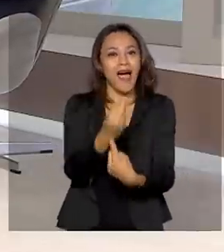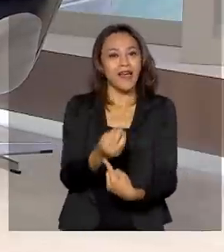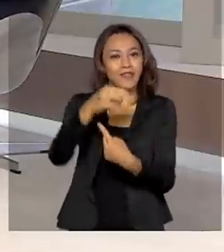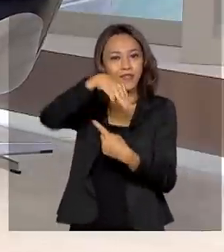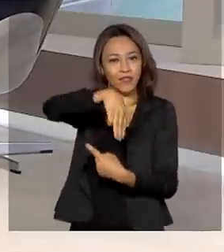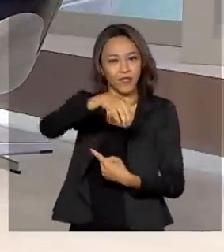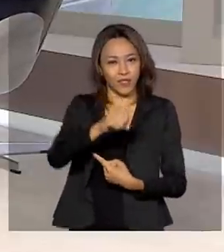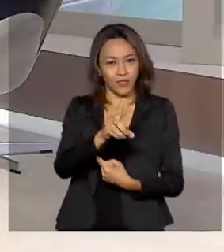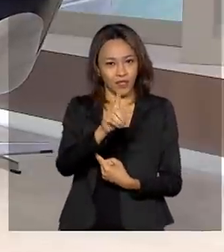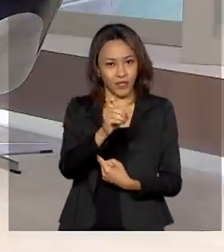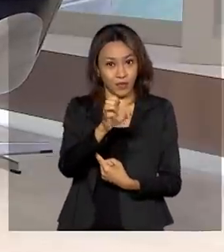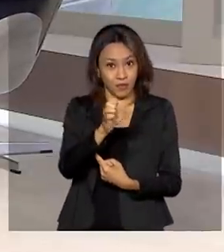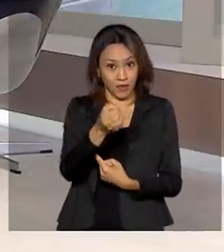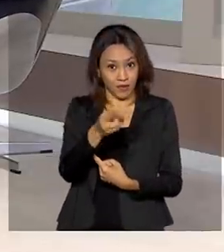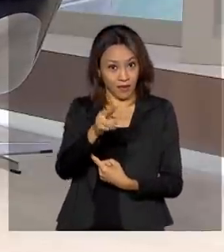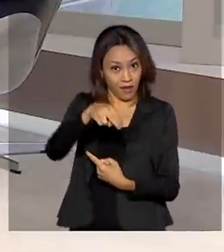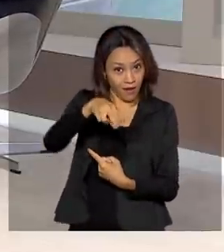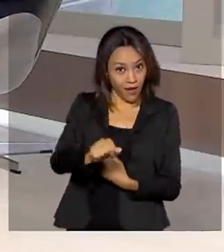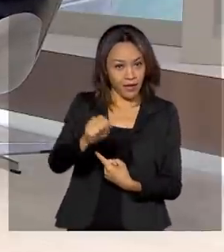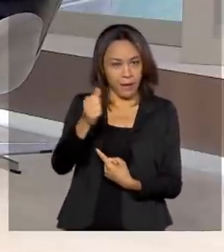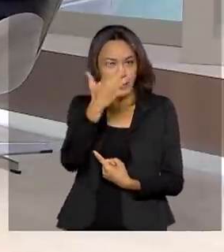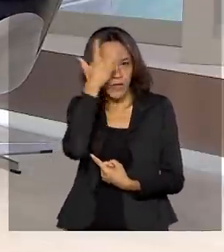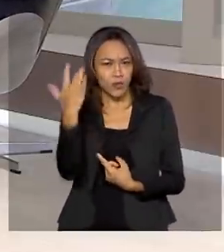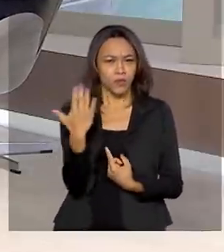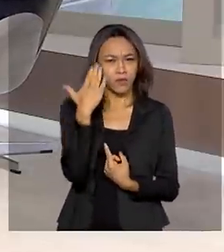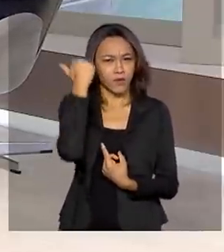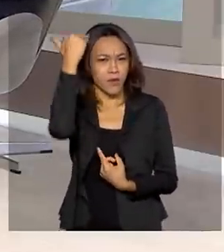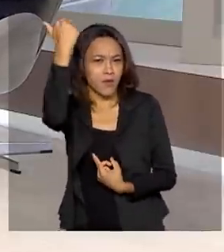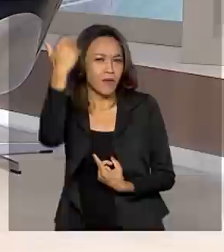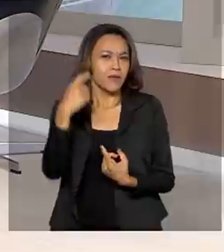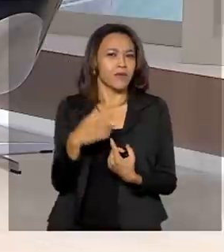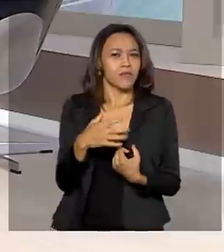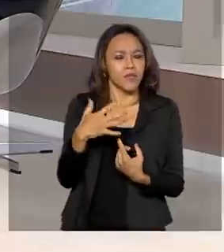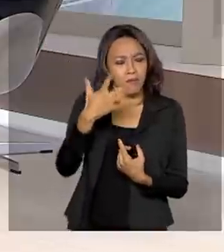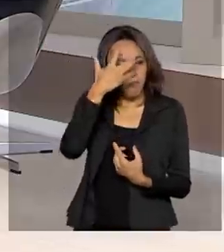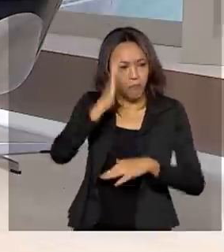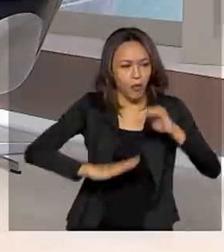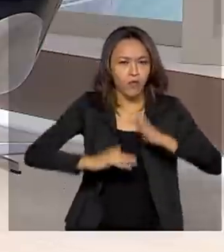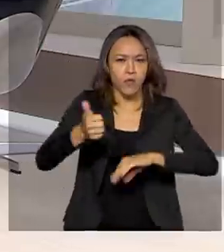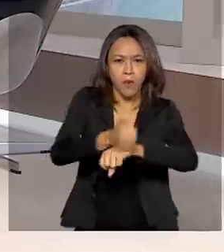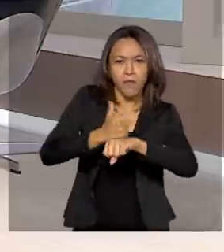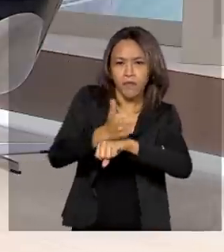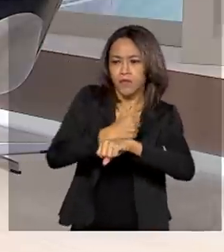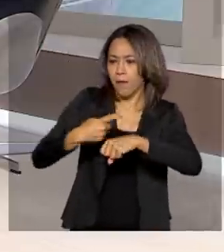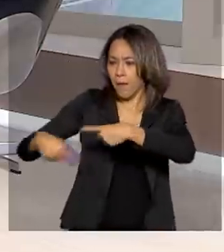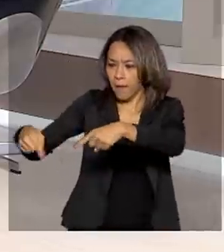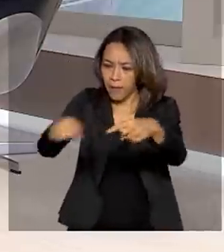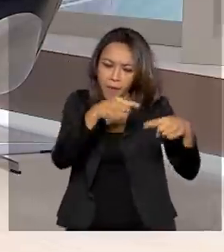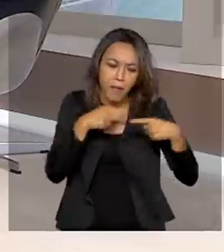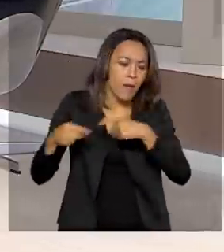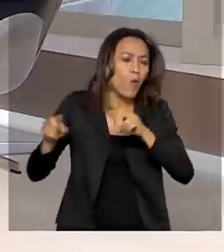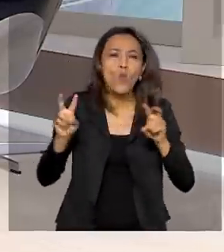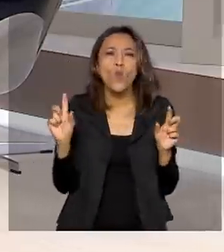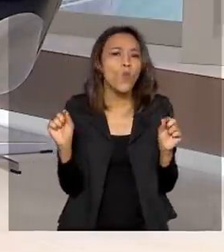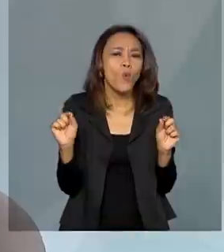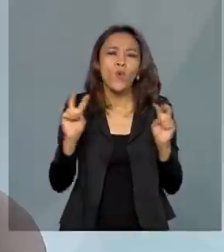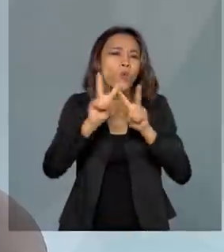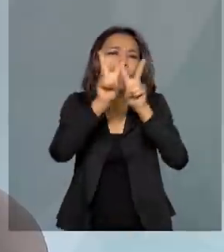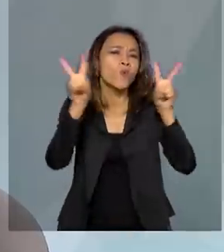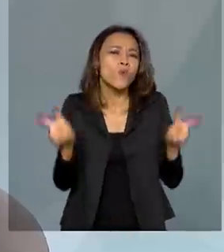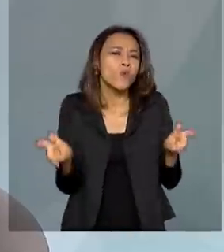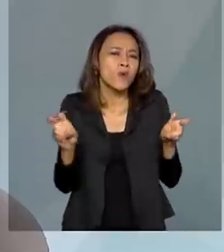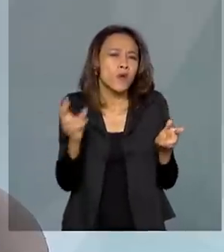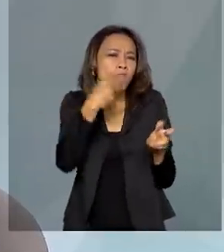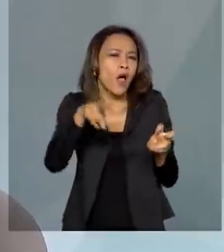grandes pensadores, grandes especialistas começaram uma discussão para entender um pouco melhor o que seria a cultura brasileira.